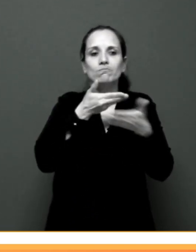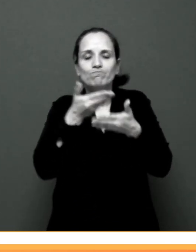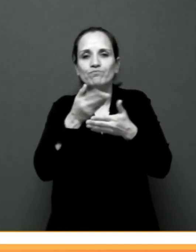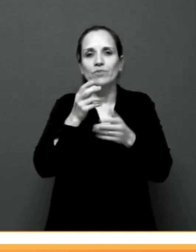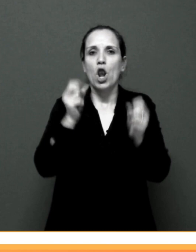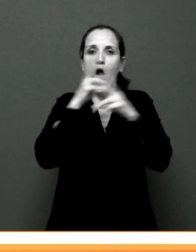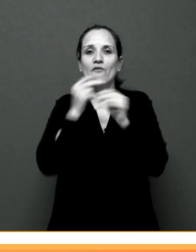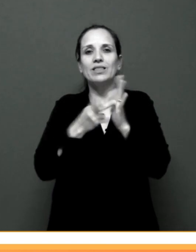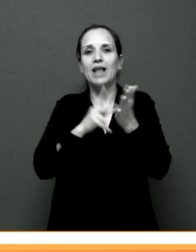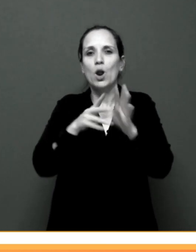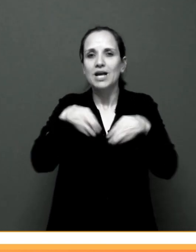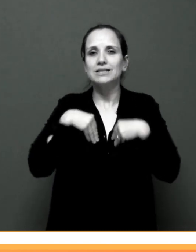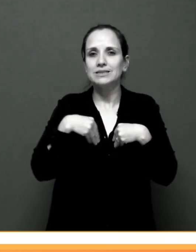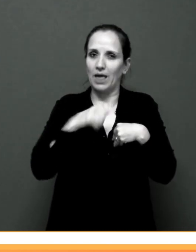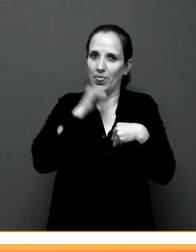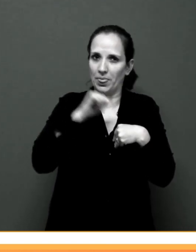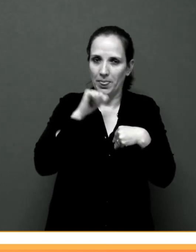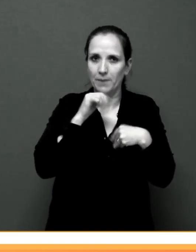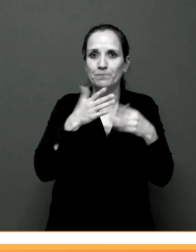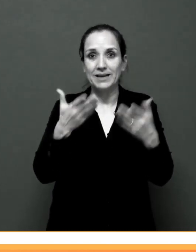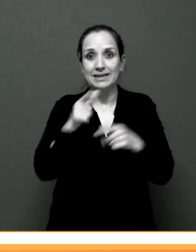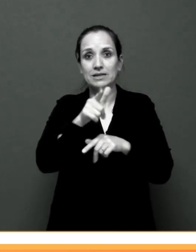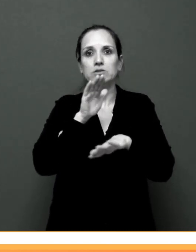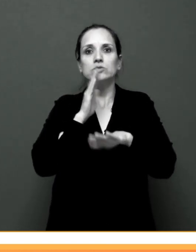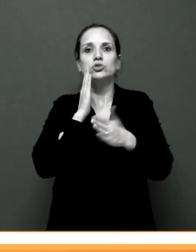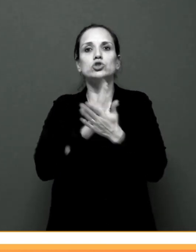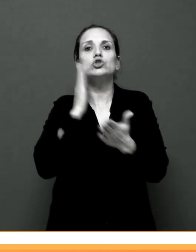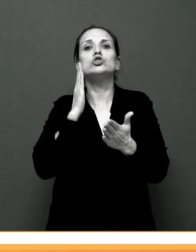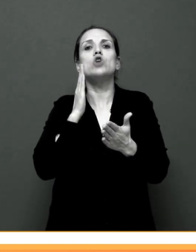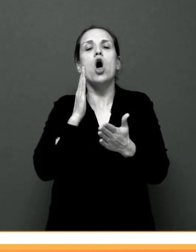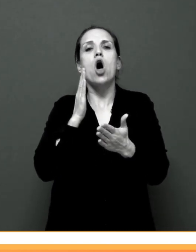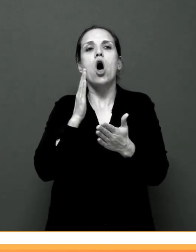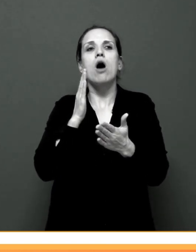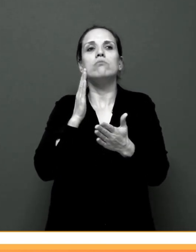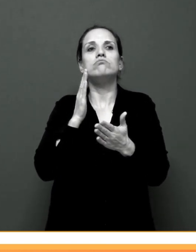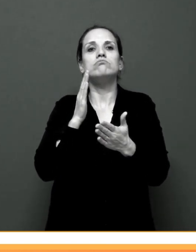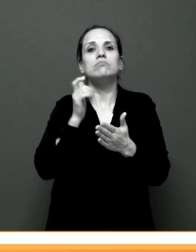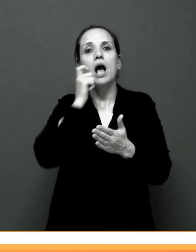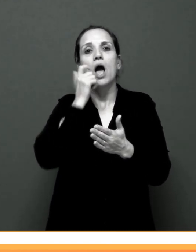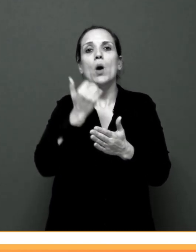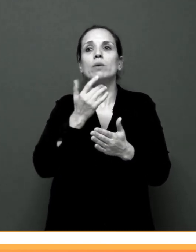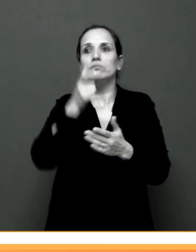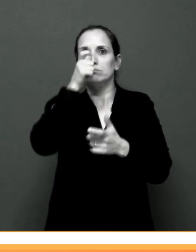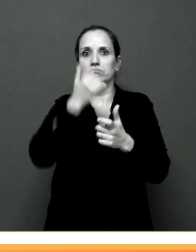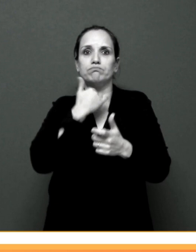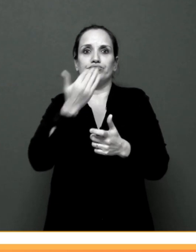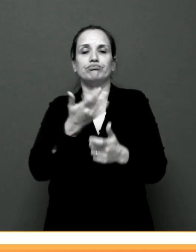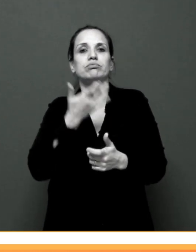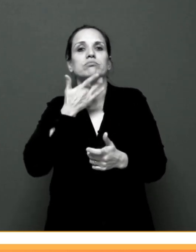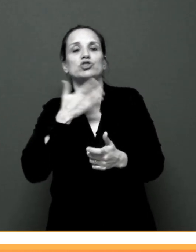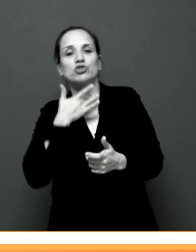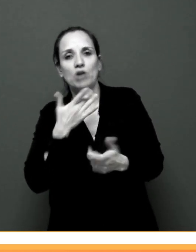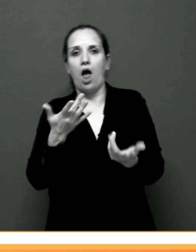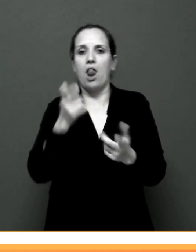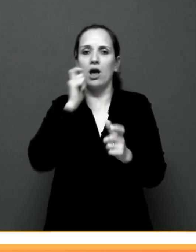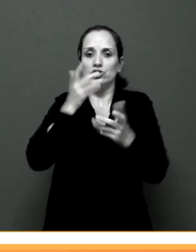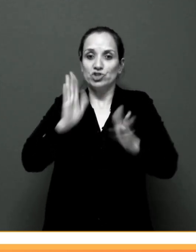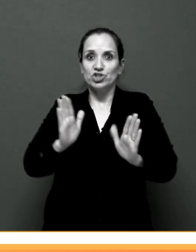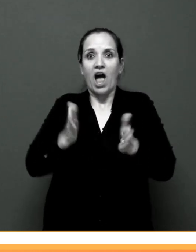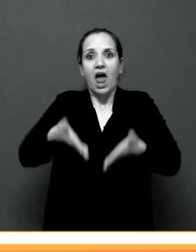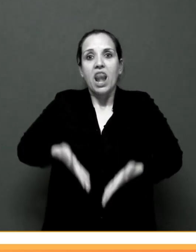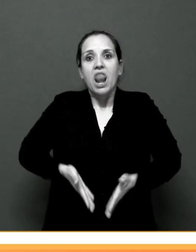novas tecnologias. E isso não só com os nativos digitais, que são aqueles que já